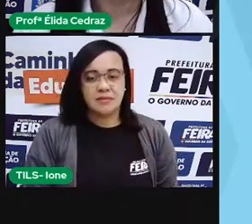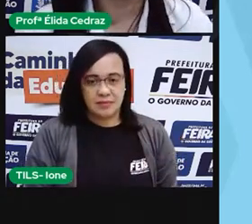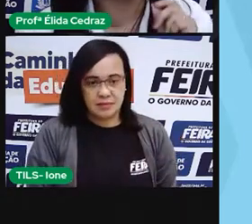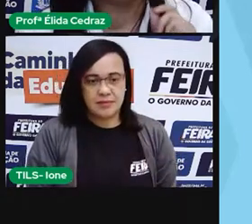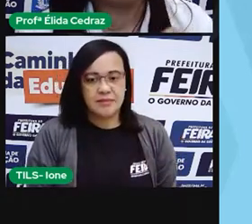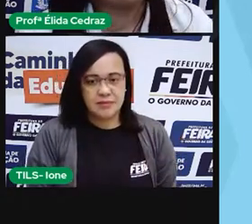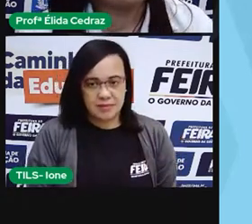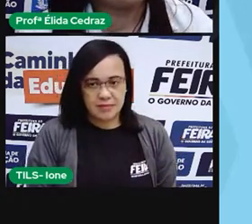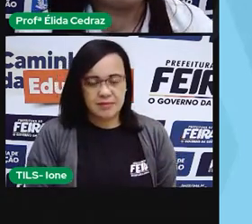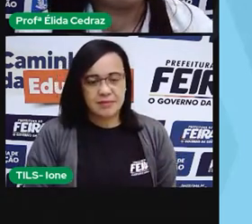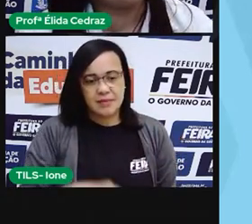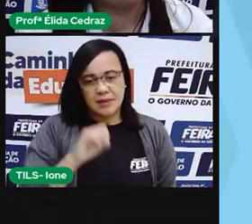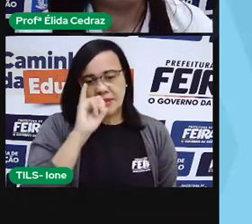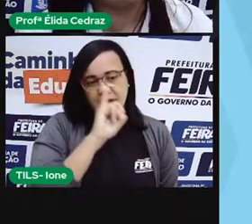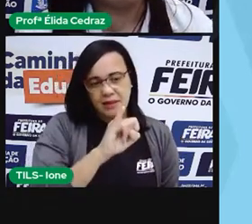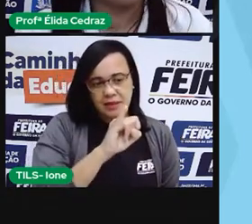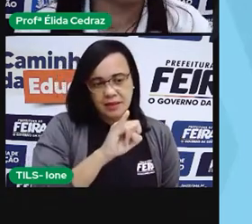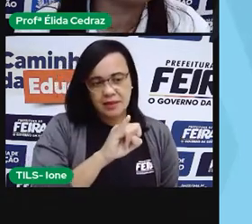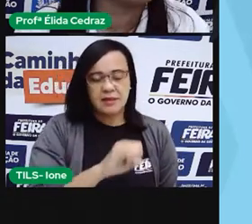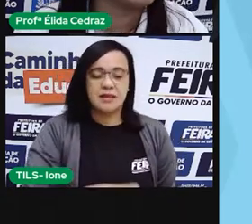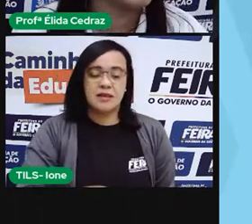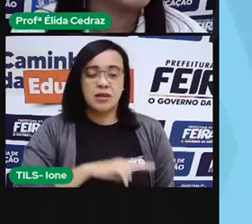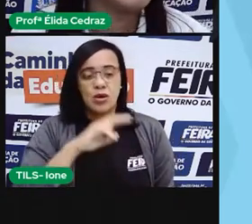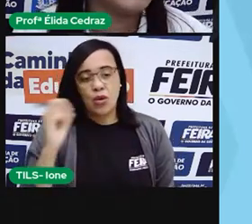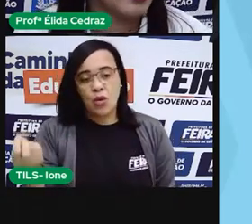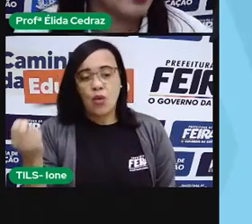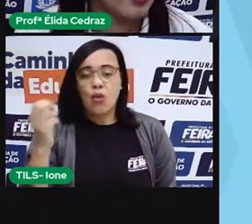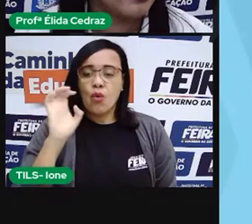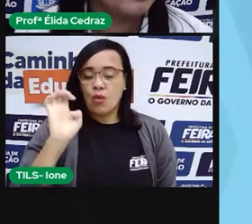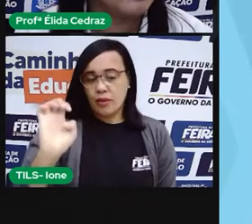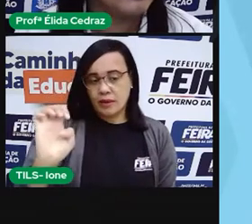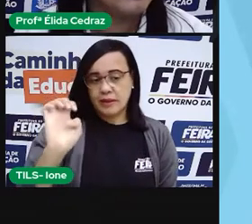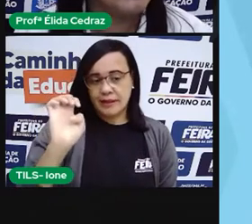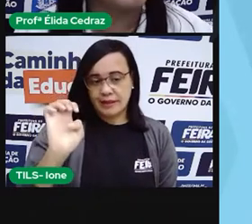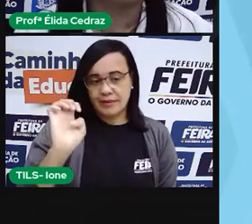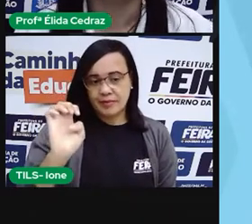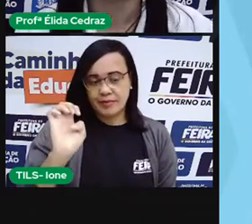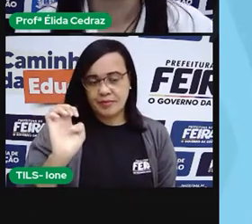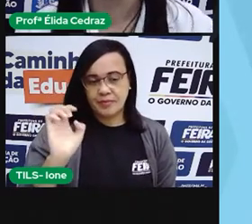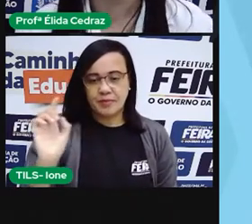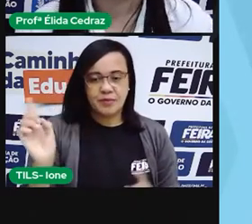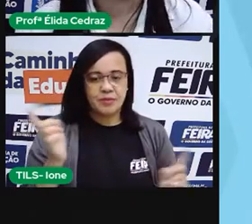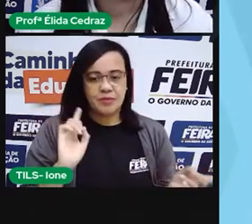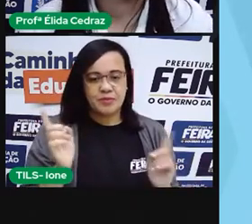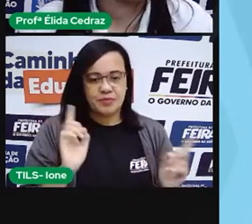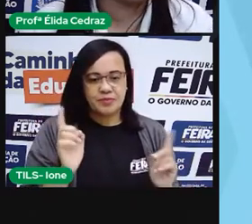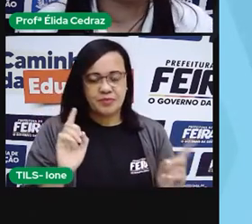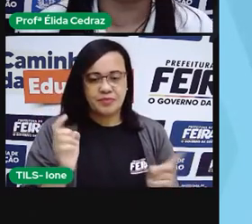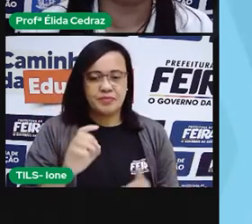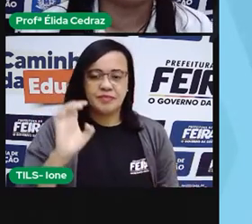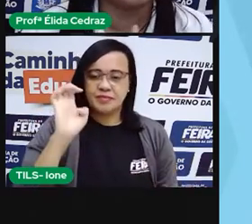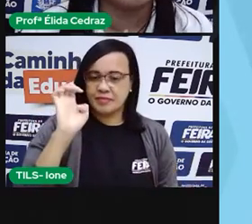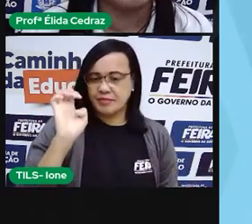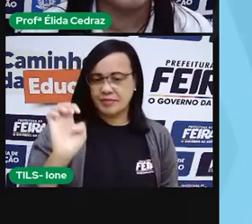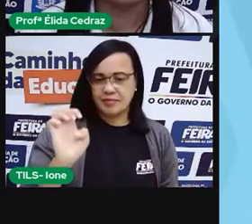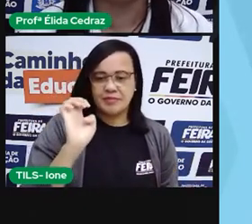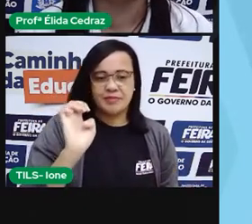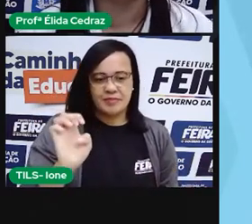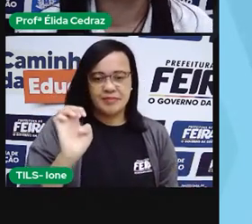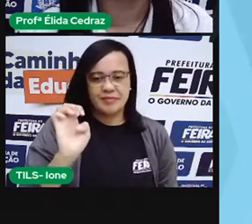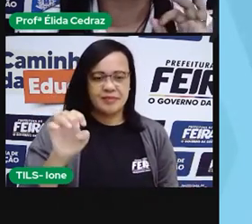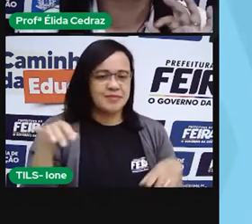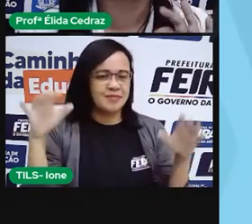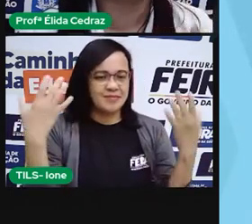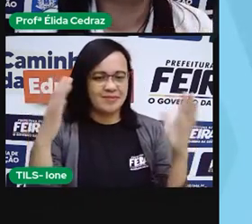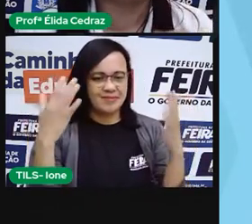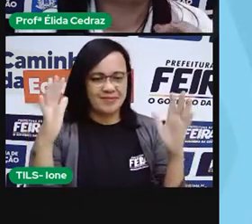Com a letrinha I ou com a letrinha E? Muito bem. Isso mesmo.